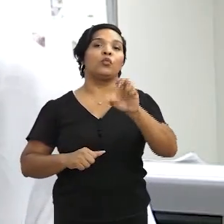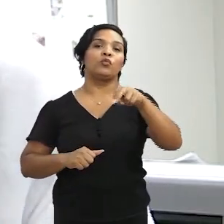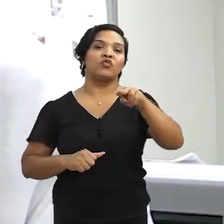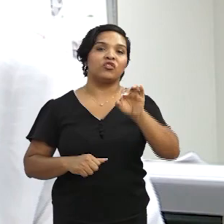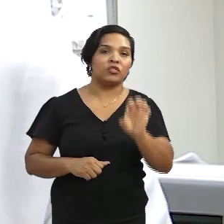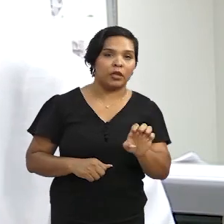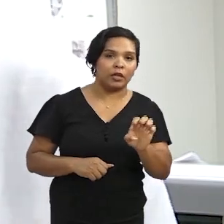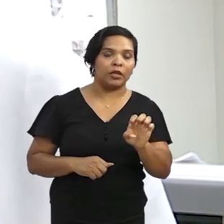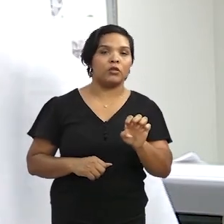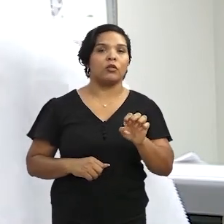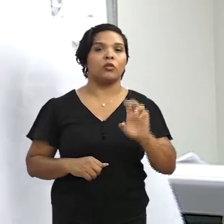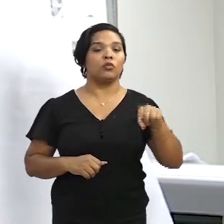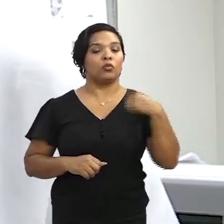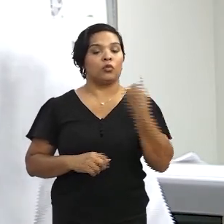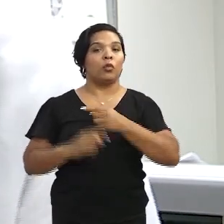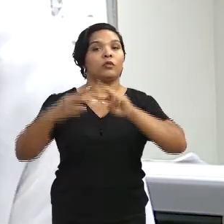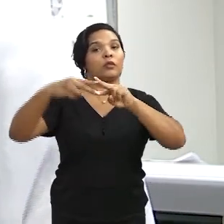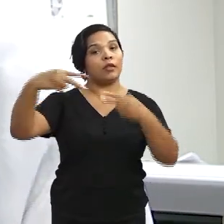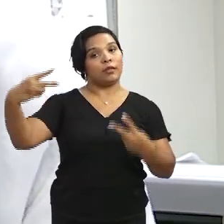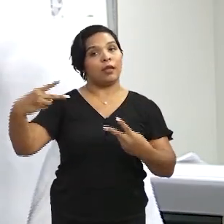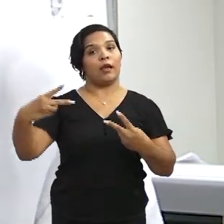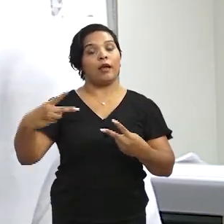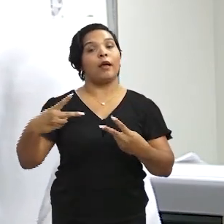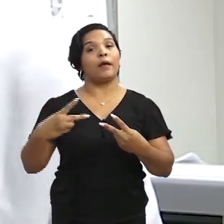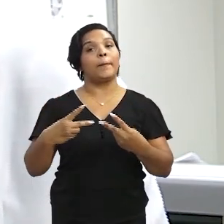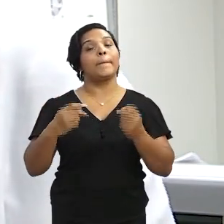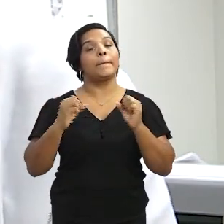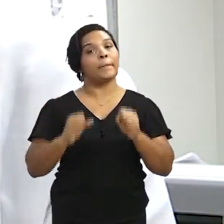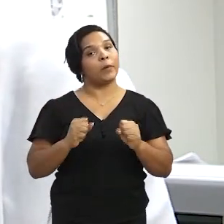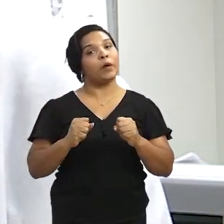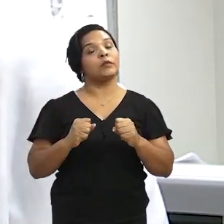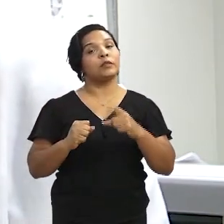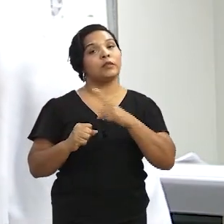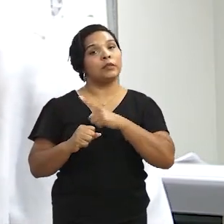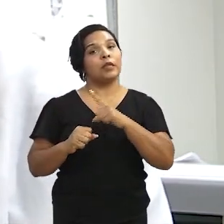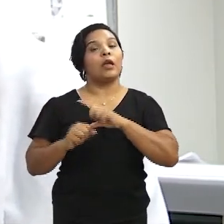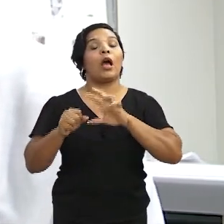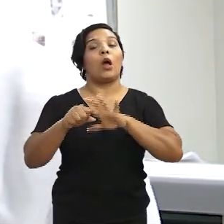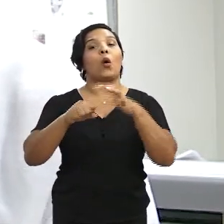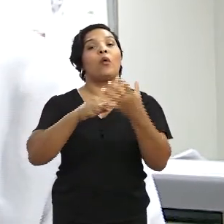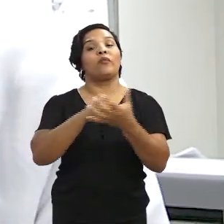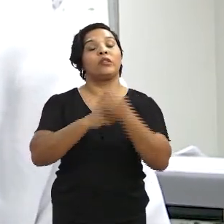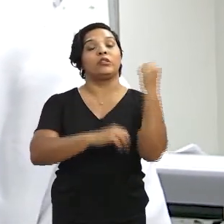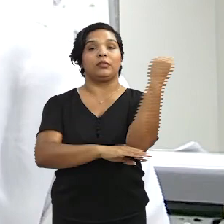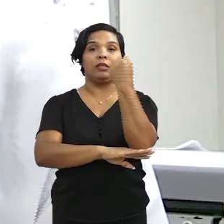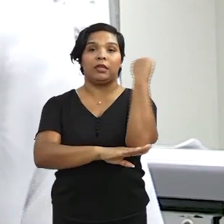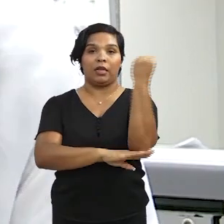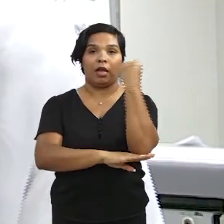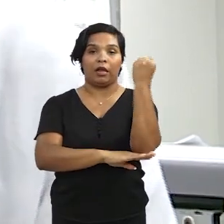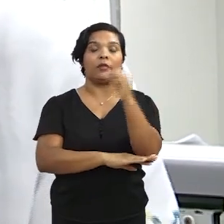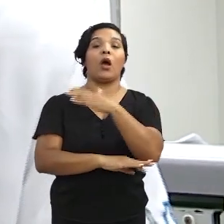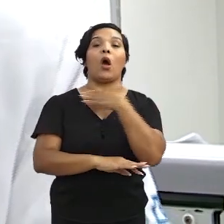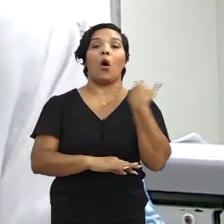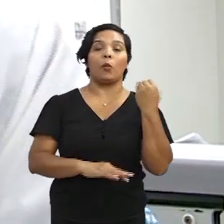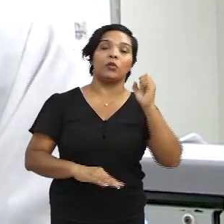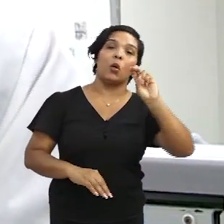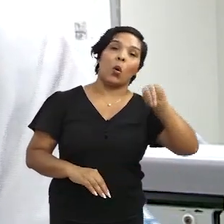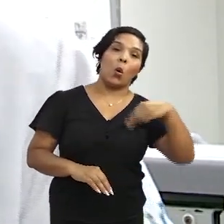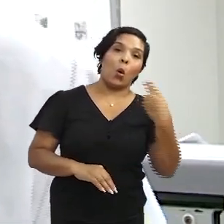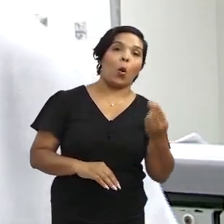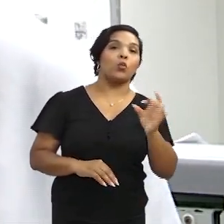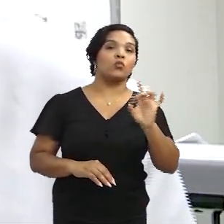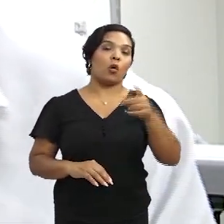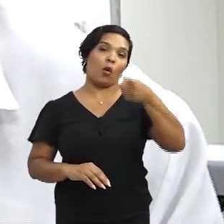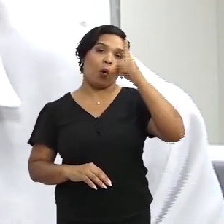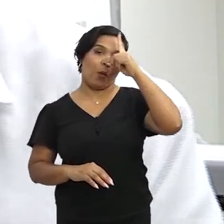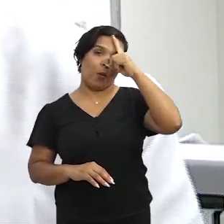genes, em determinadas regiões do nosso DNA, são mais suscetíveis a desenvolver uma Covid grave, e era óbito,